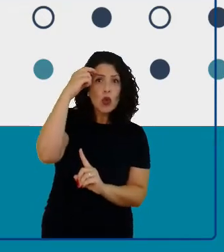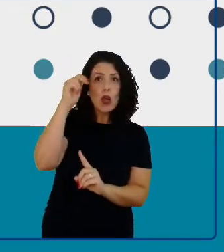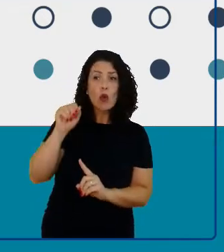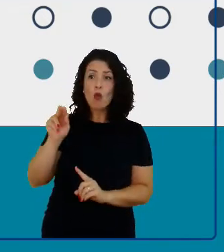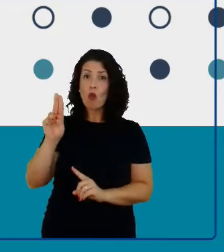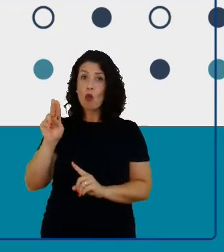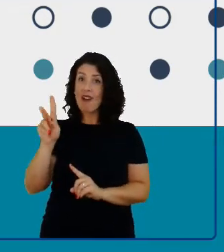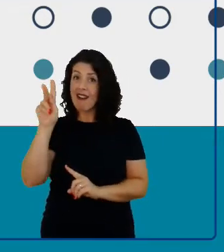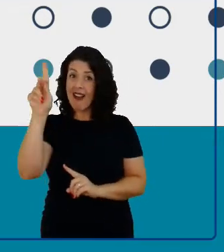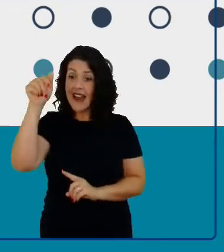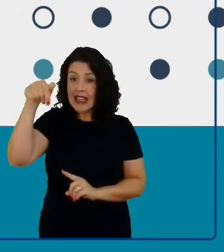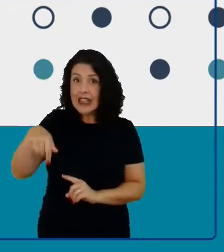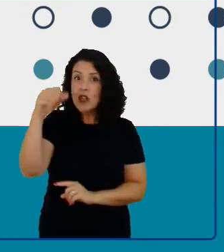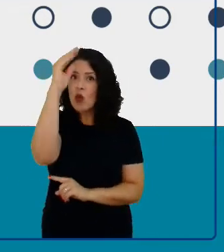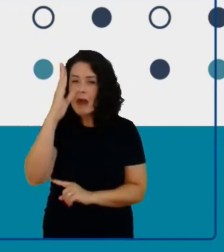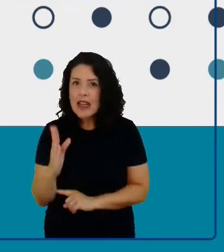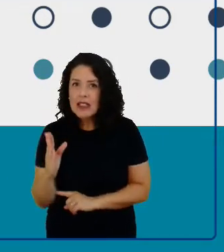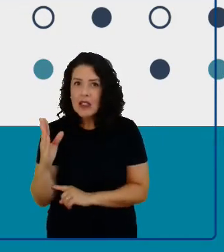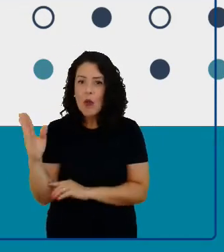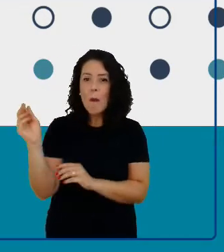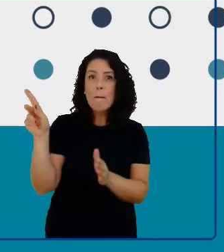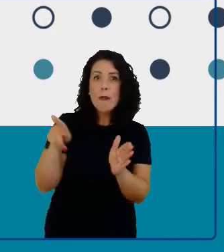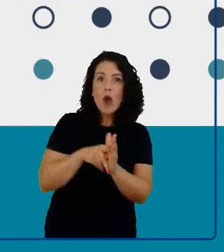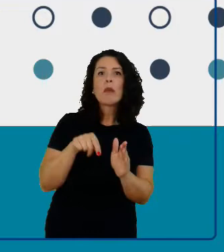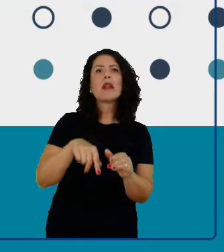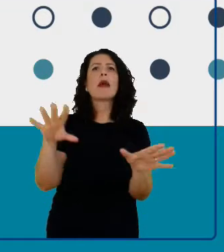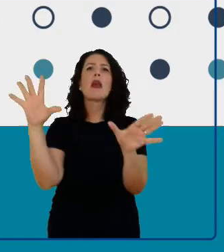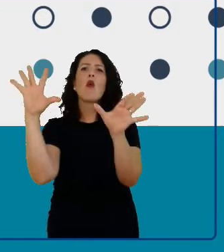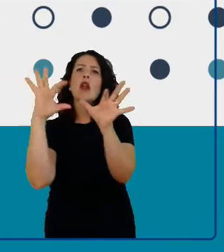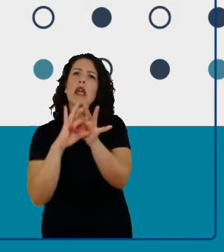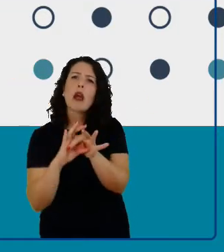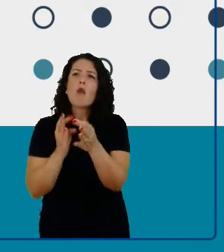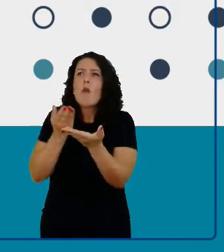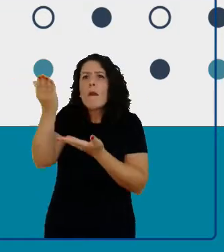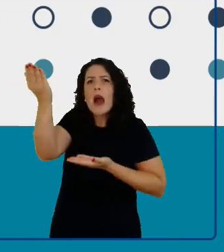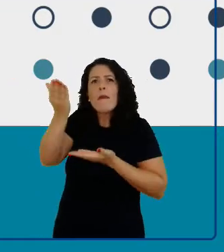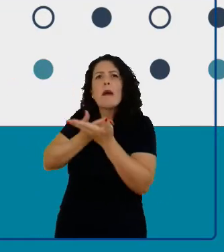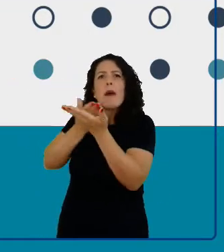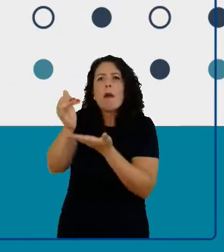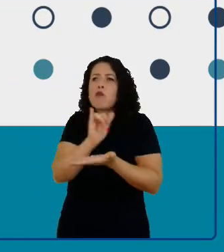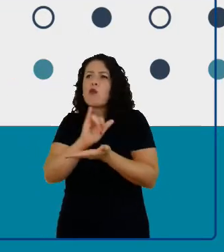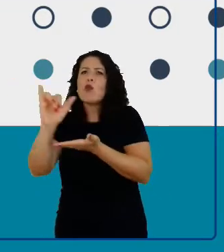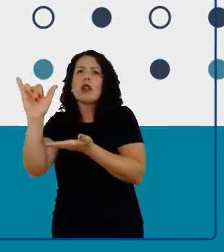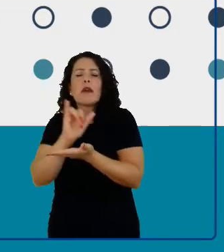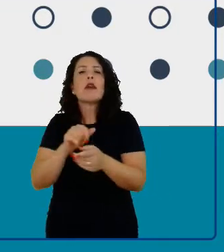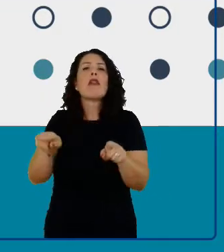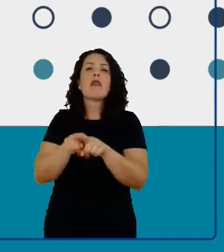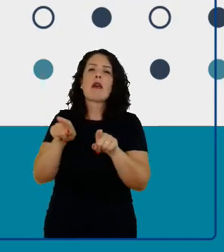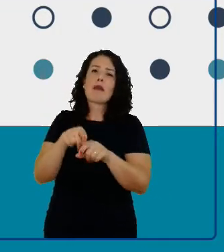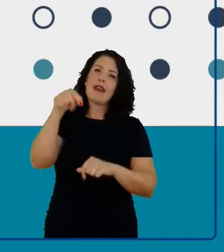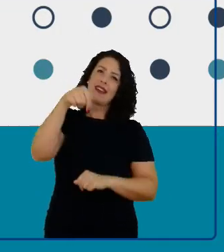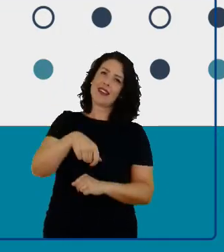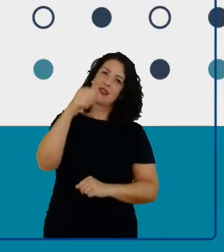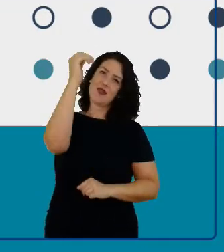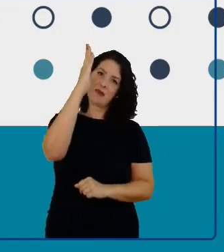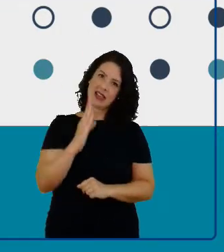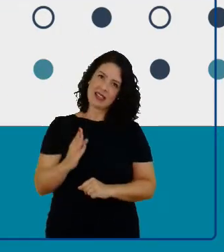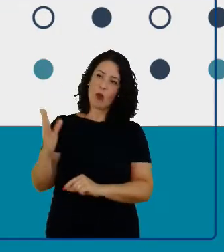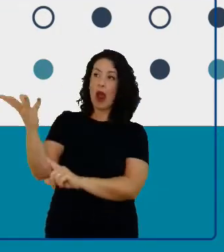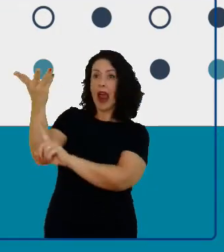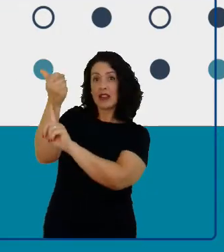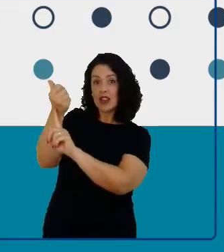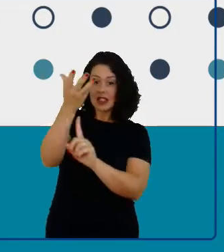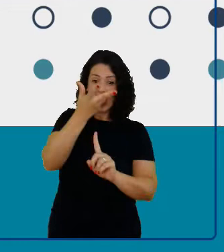e fazer conexões e intercâmbios entre os artistas no Brasil e no Reino Unido